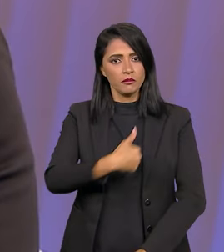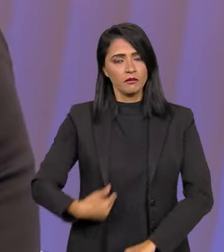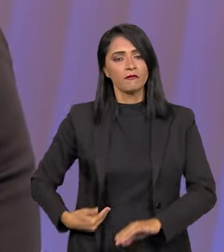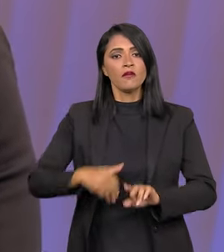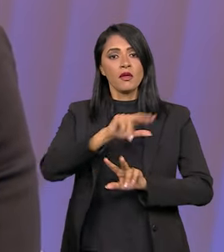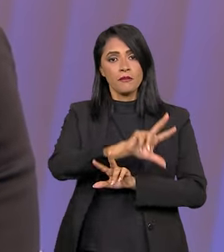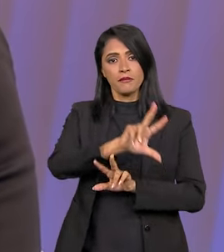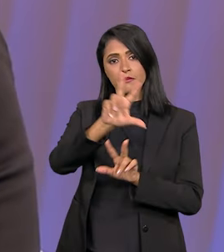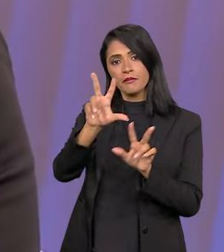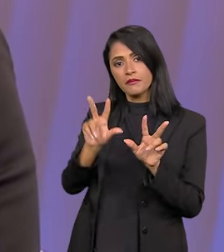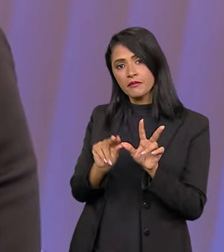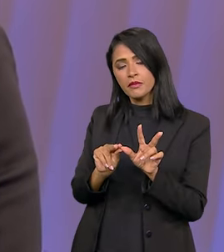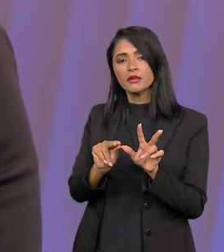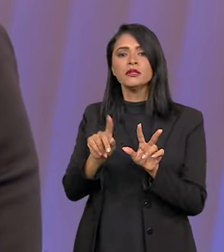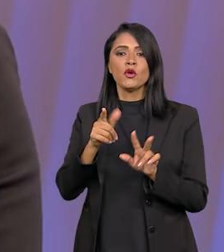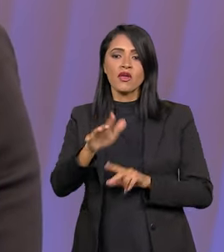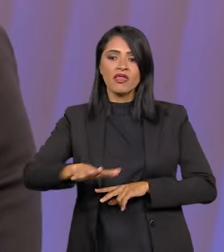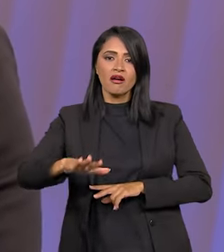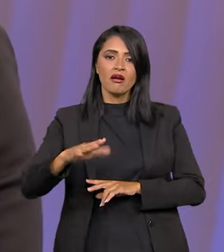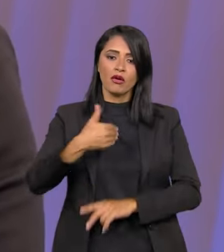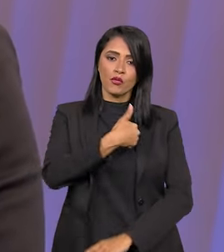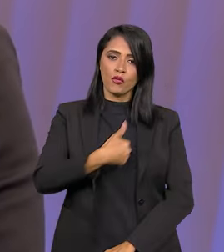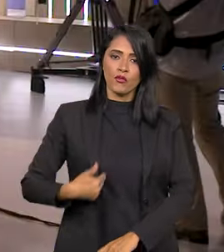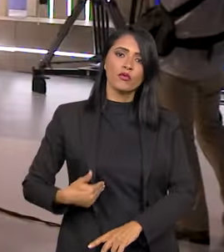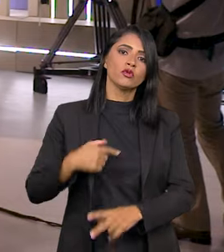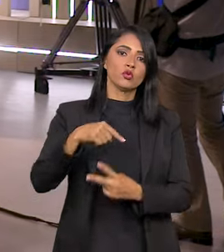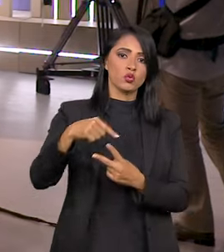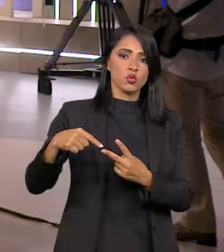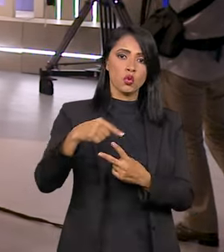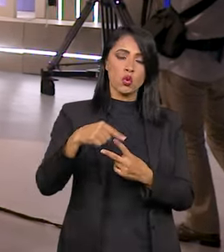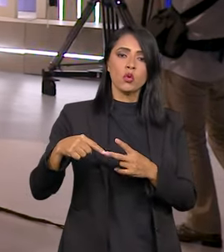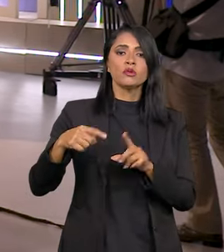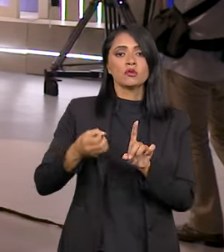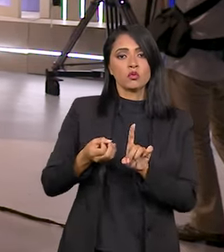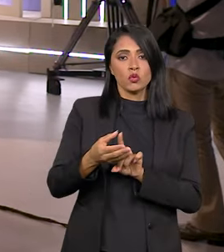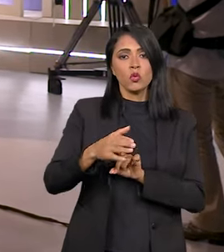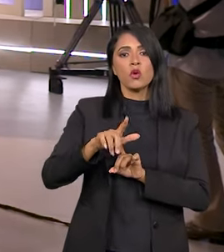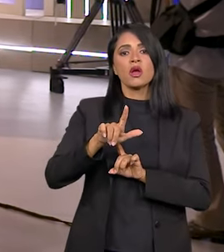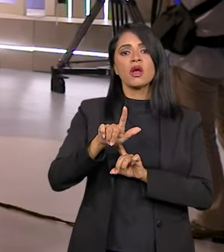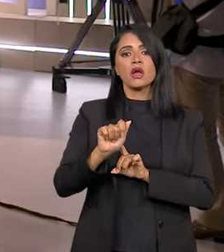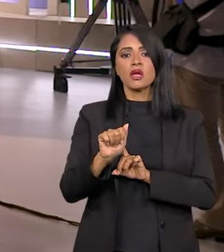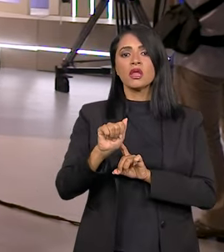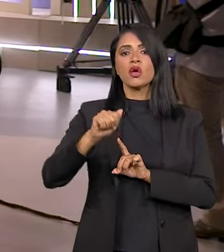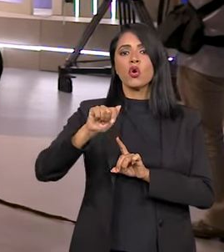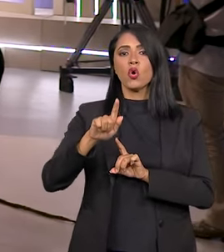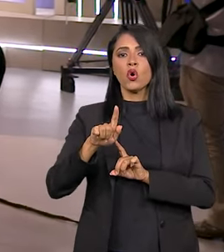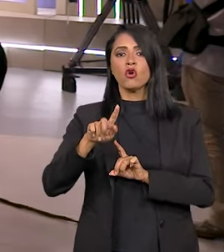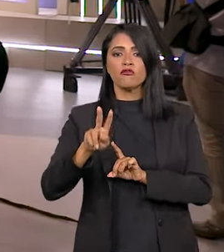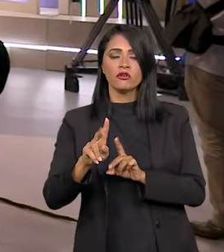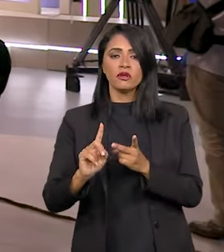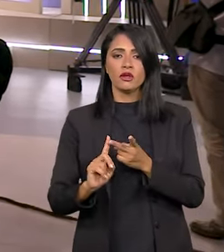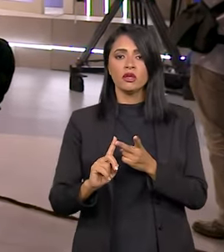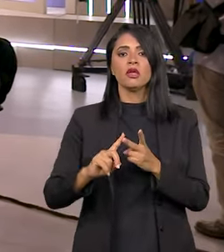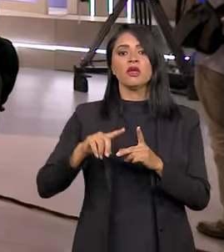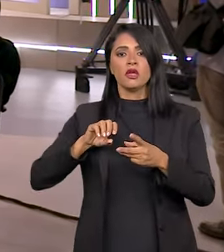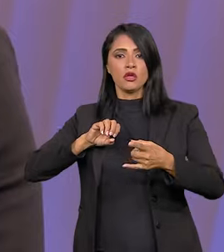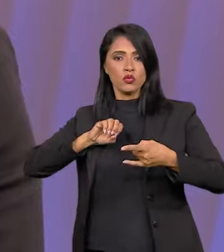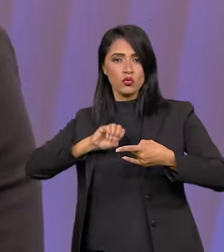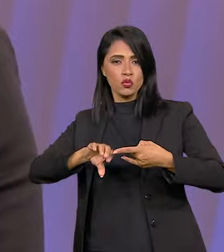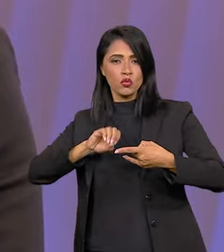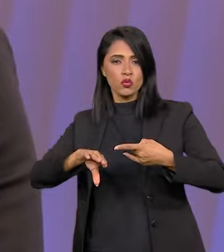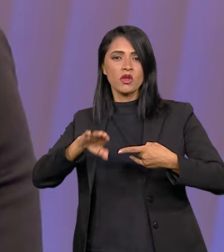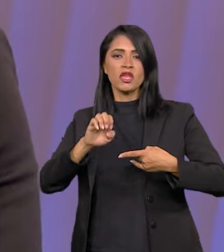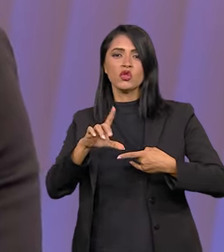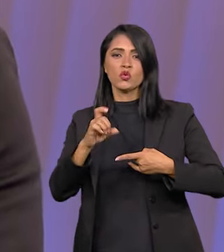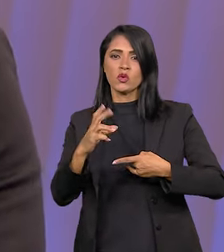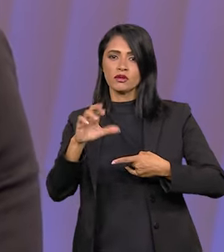é a TV pública e a TV Brasil, e na parte governamental a gente tem dois canais, o canal Gov e o canal Educação,